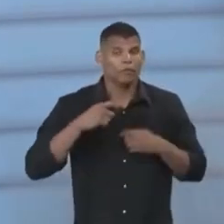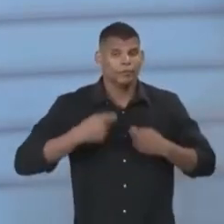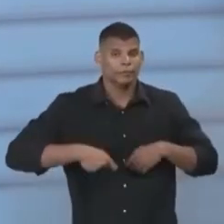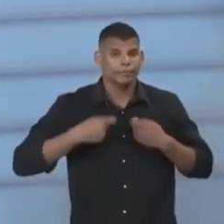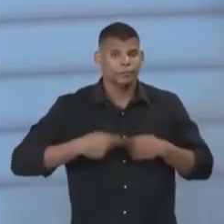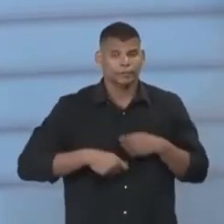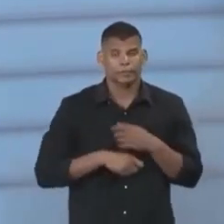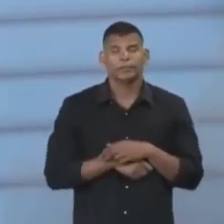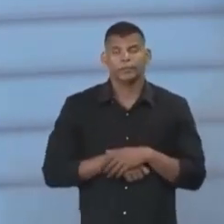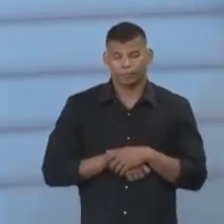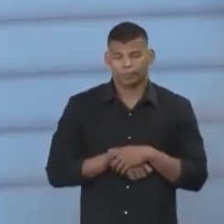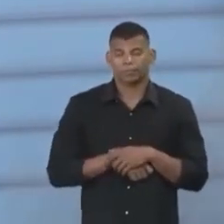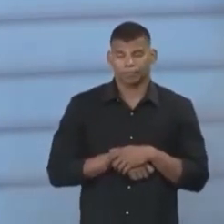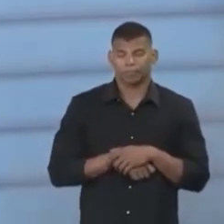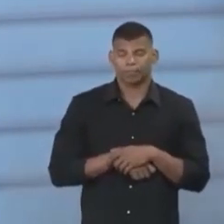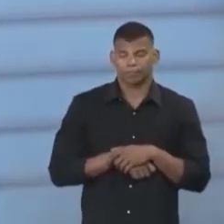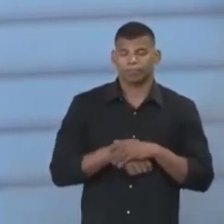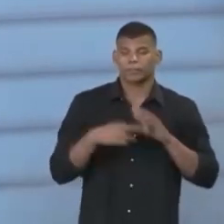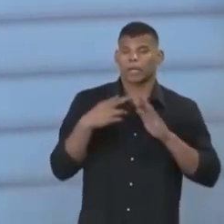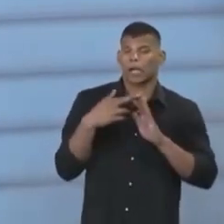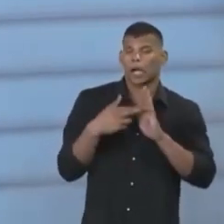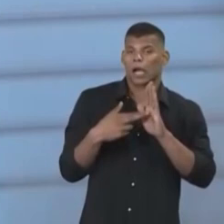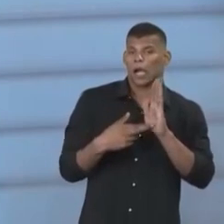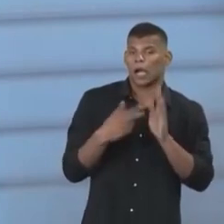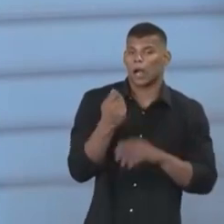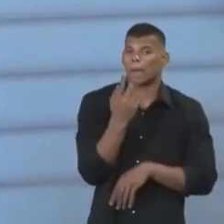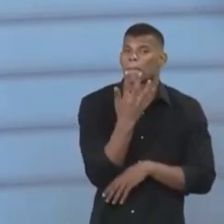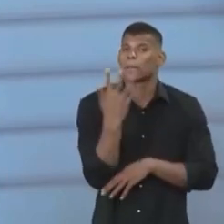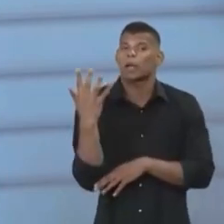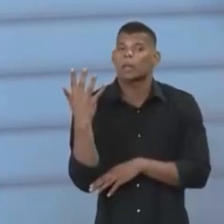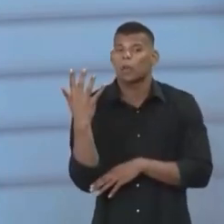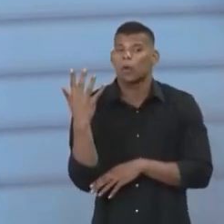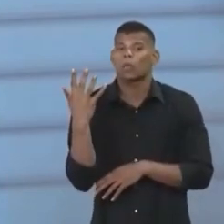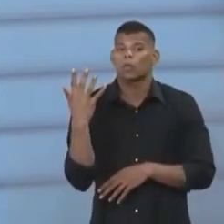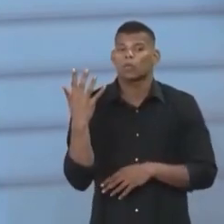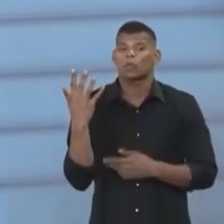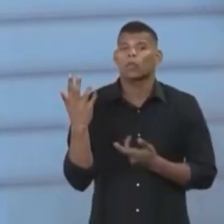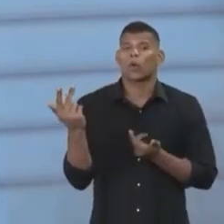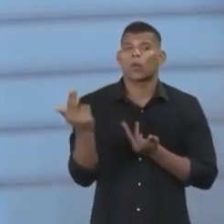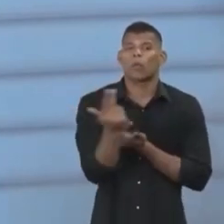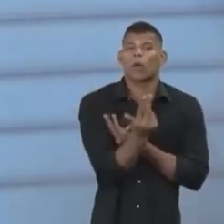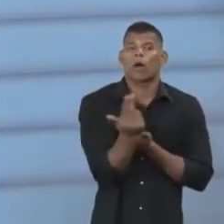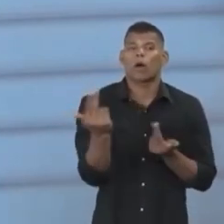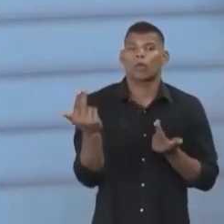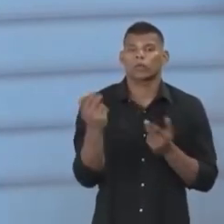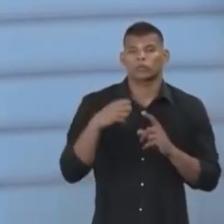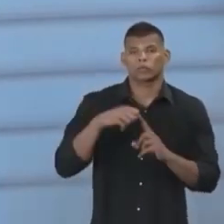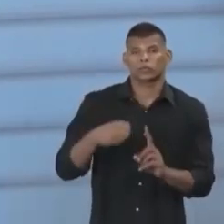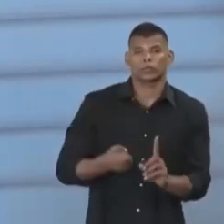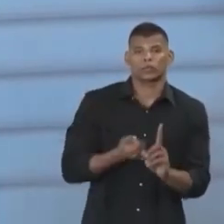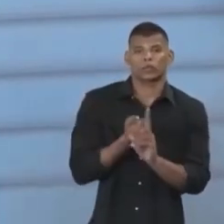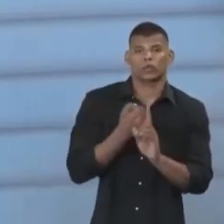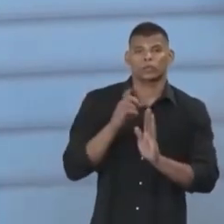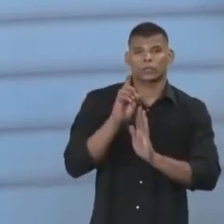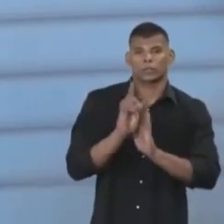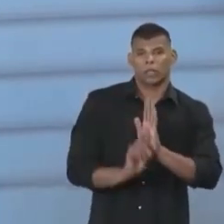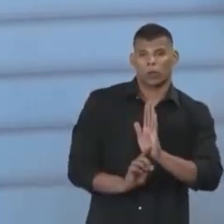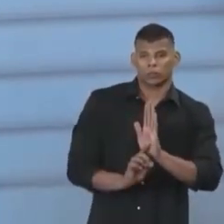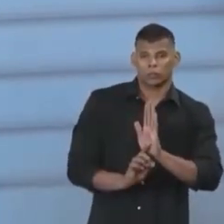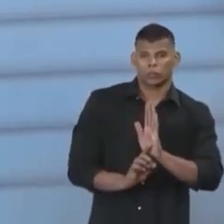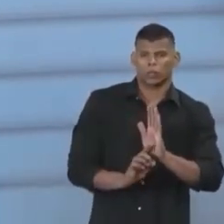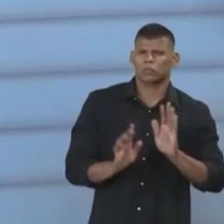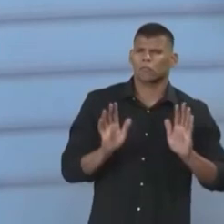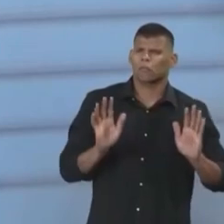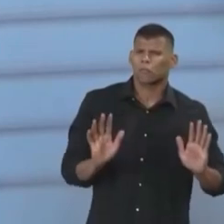elas recebam o mesmo tratamento de aplicabilidade dos direitos sociais. O que é significa isso em